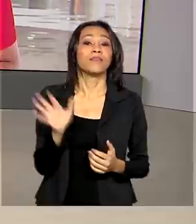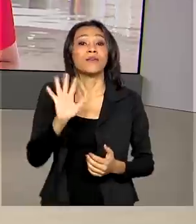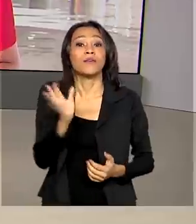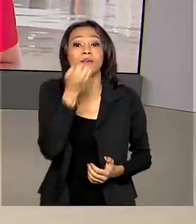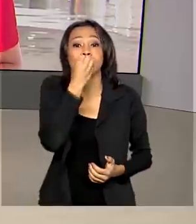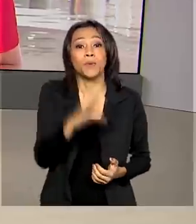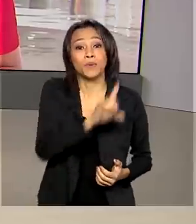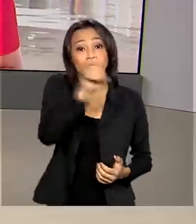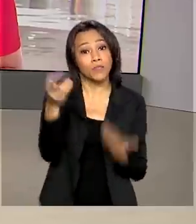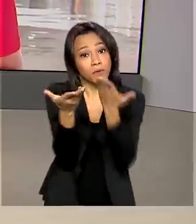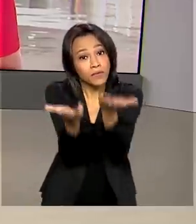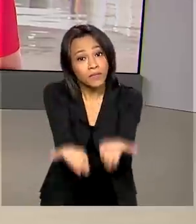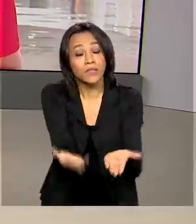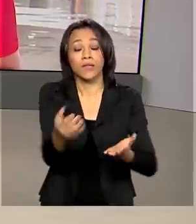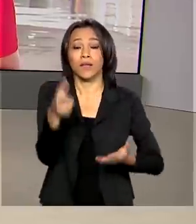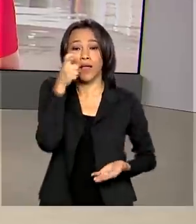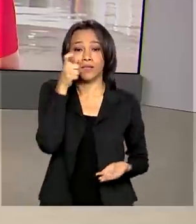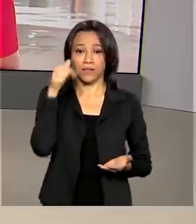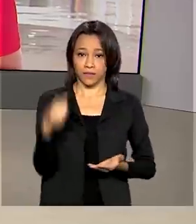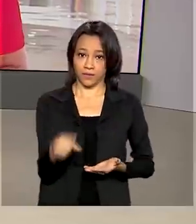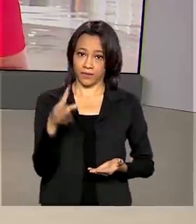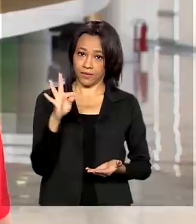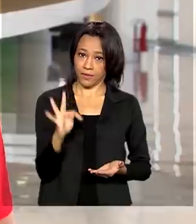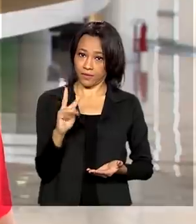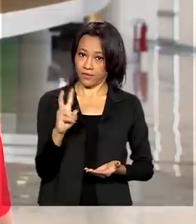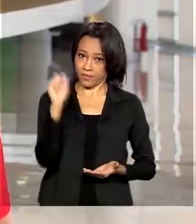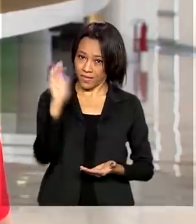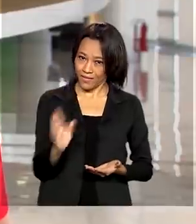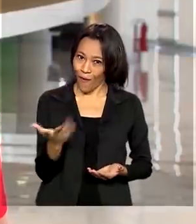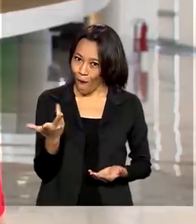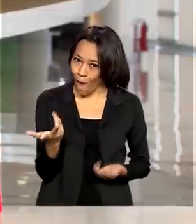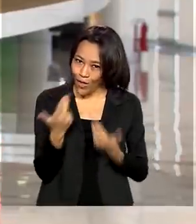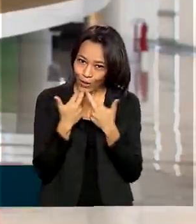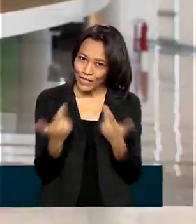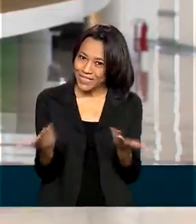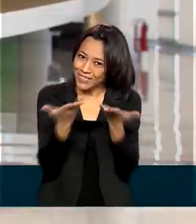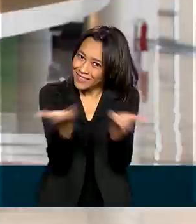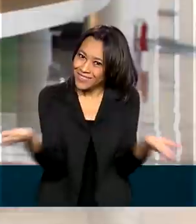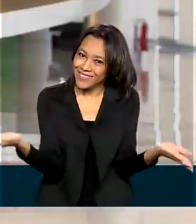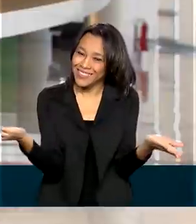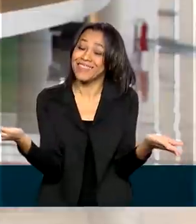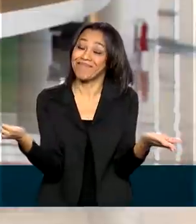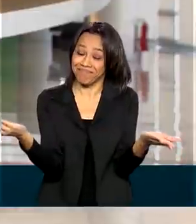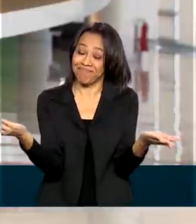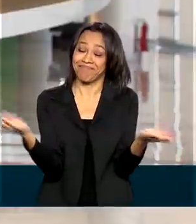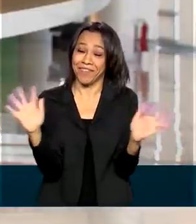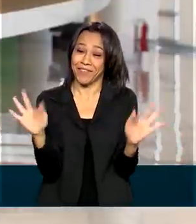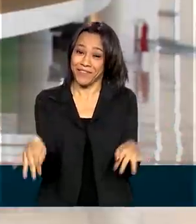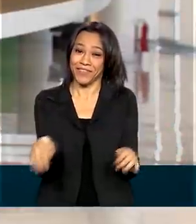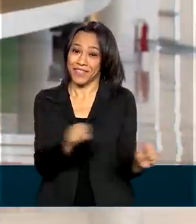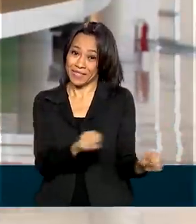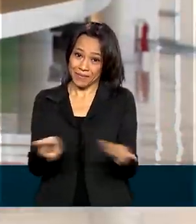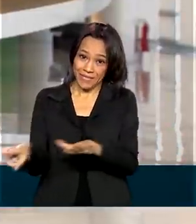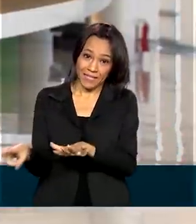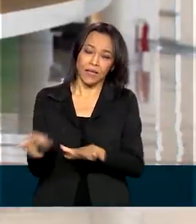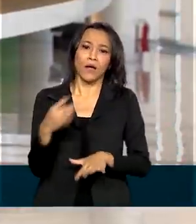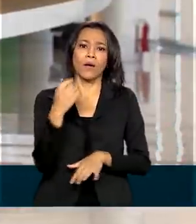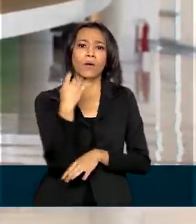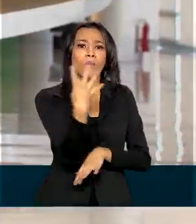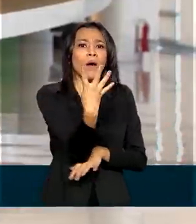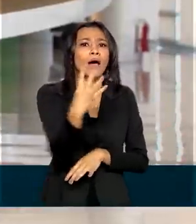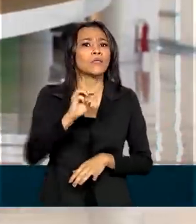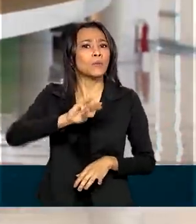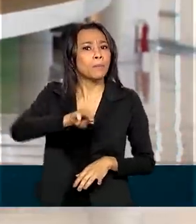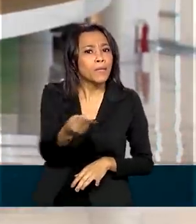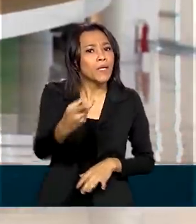dia para você. Bom dia para você que acompanha a TV Brasil. Olha só que boa notícia para encerrar a semana, hein? E é para 4 milhões de